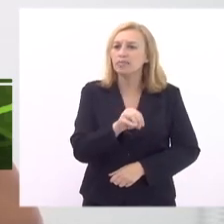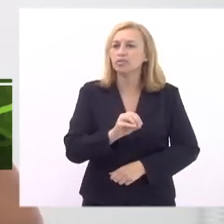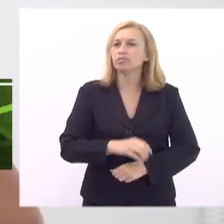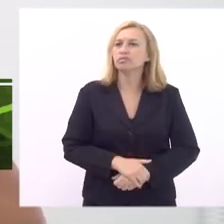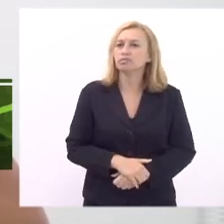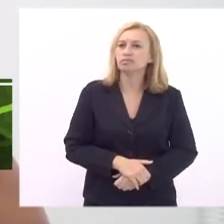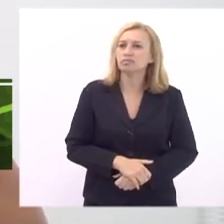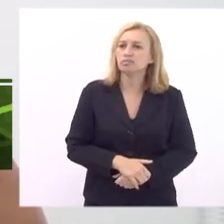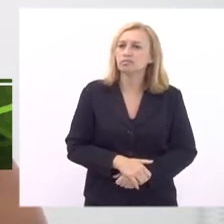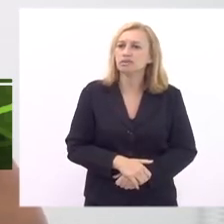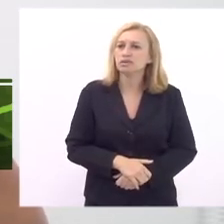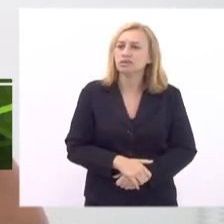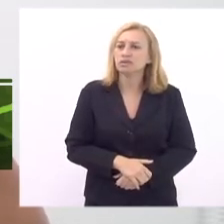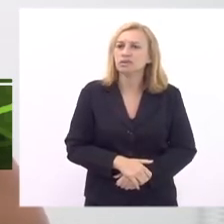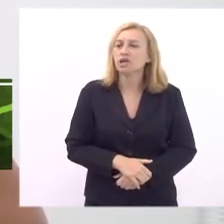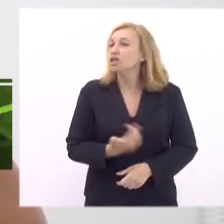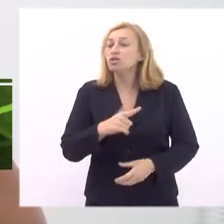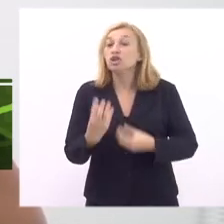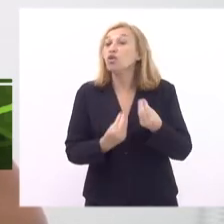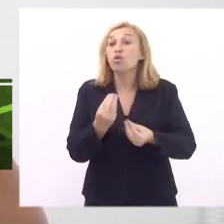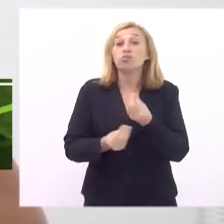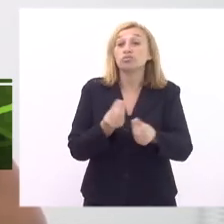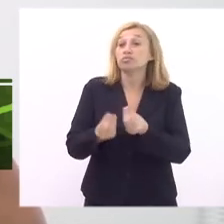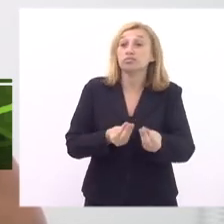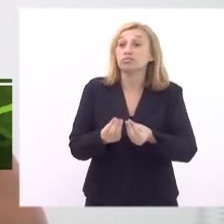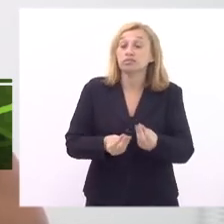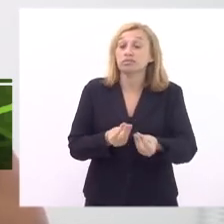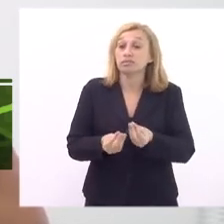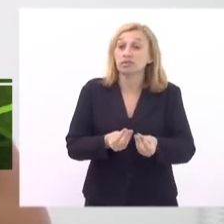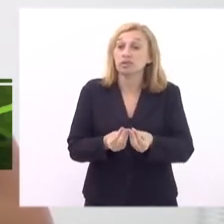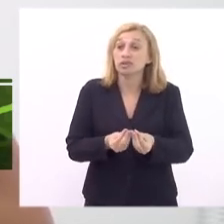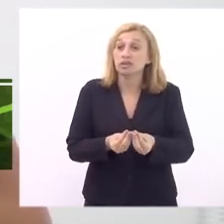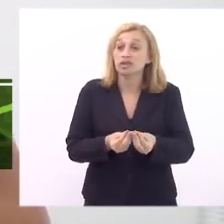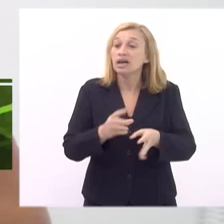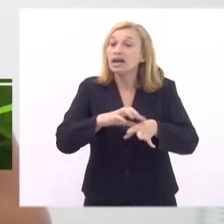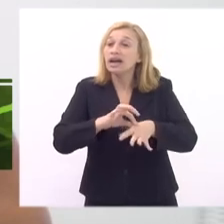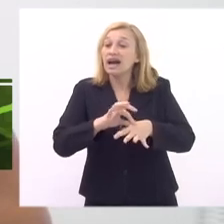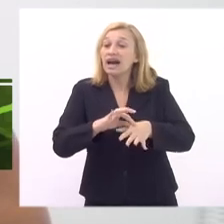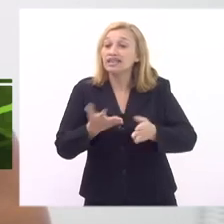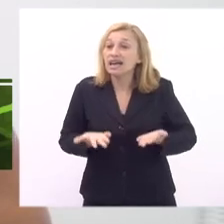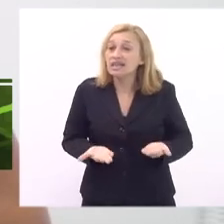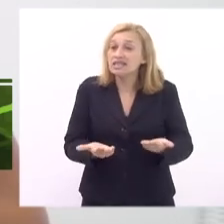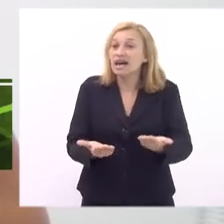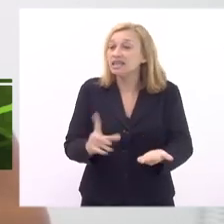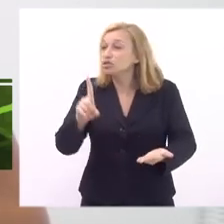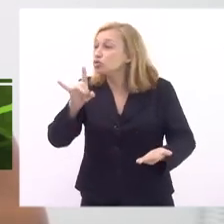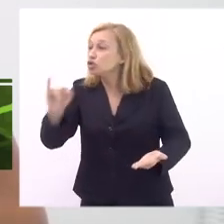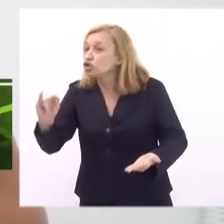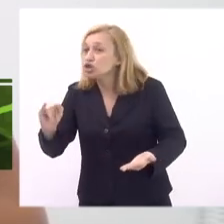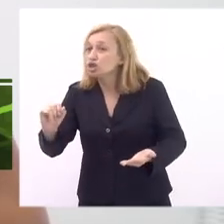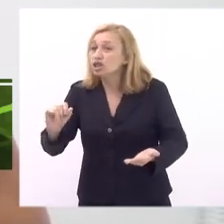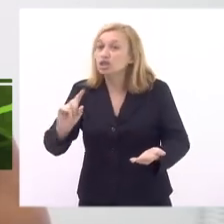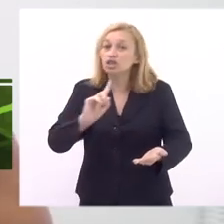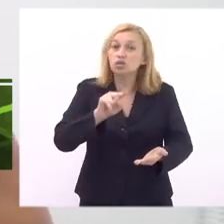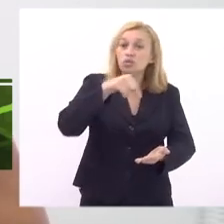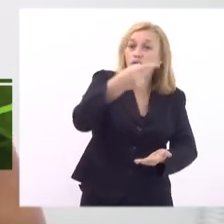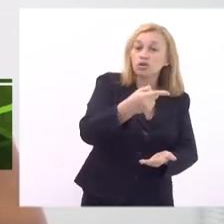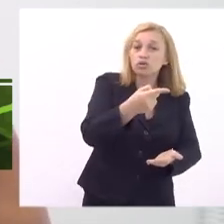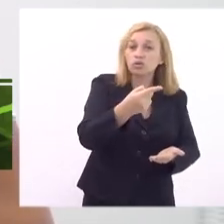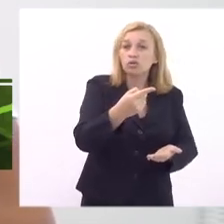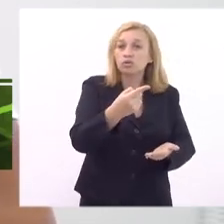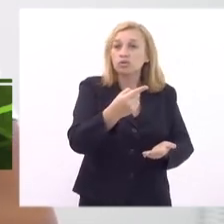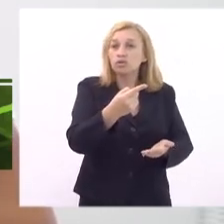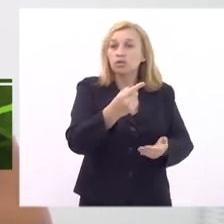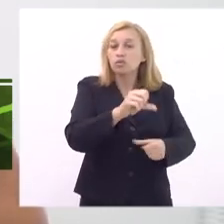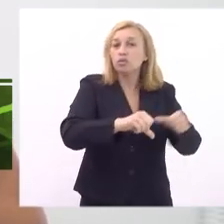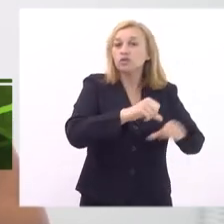cardápio tipo não tem como colocar vamos supor carne assada num dia frango assado no outro estrogonofe no outro porque não tem a